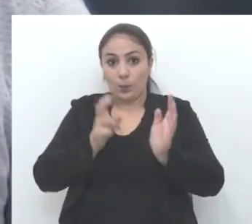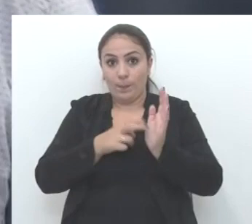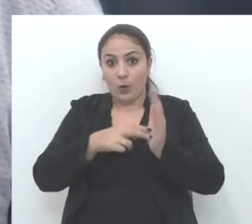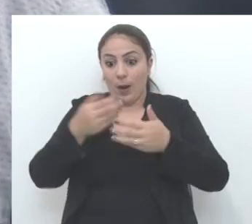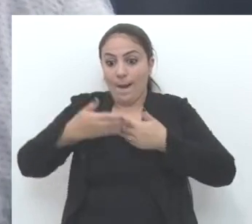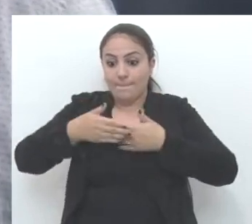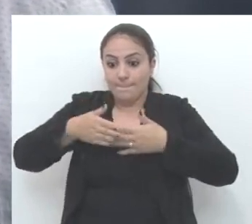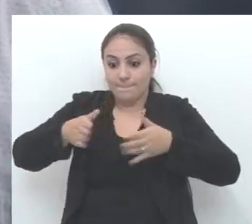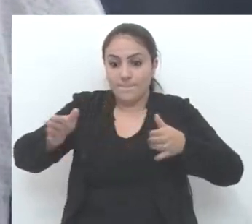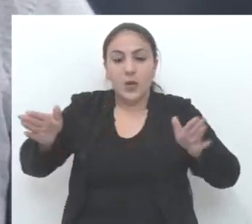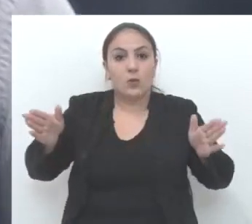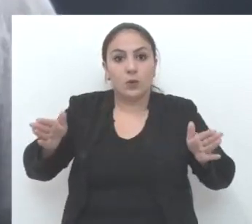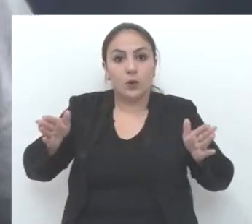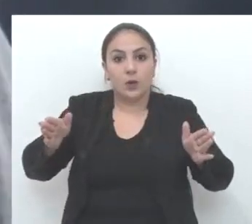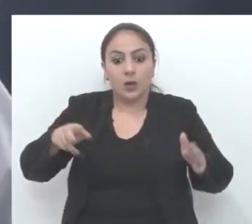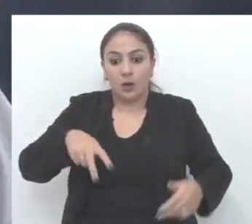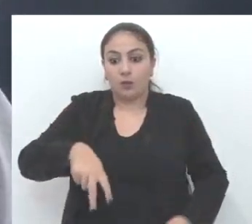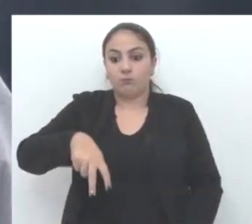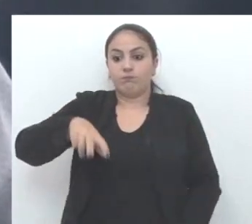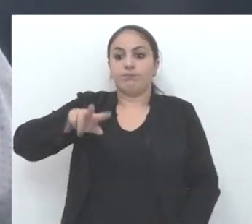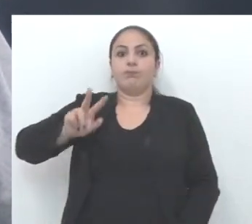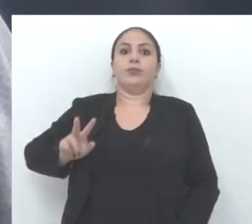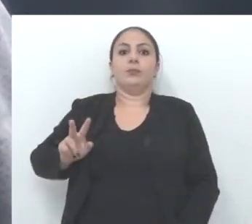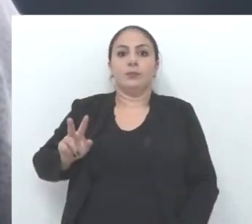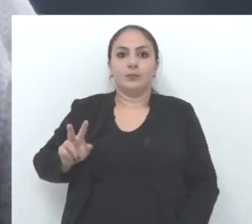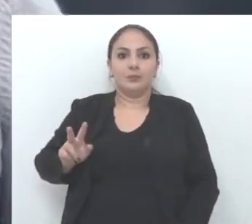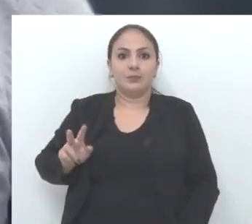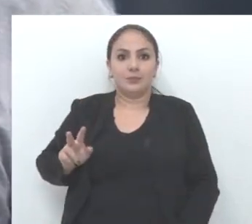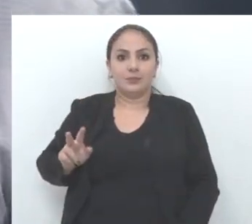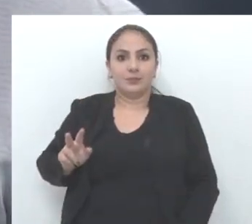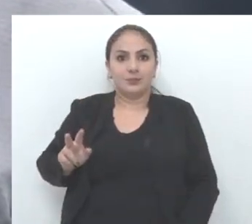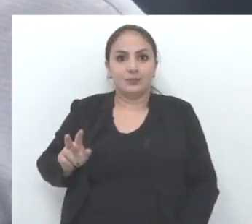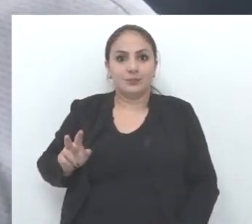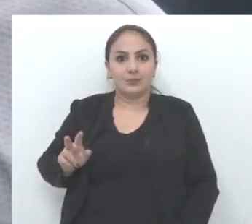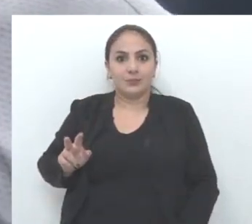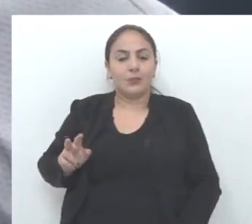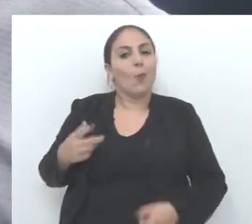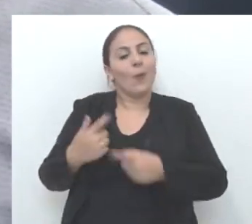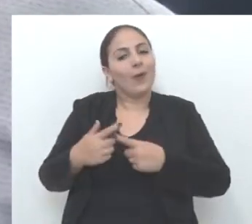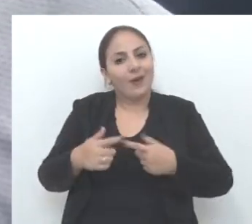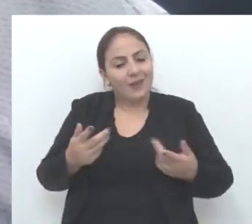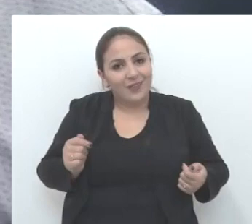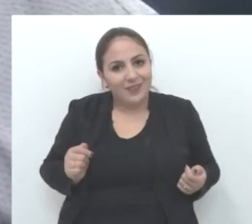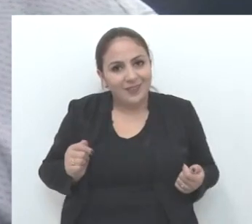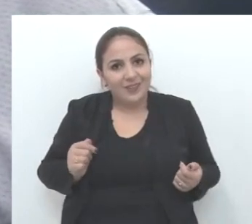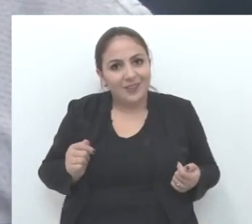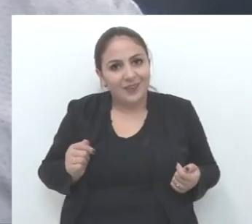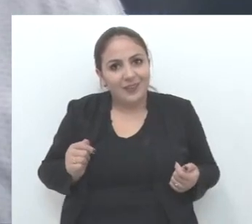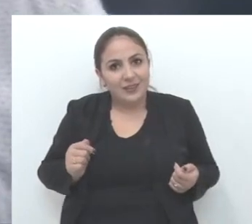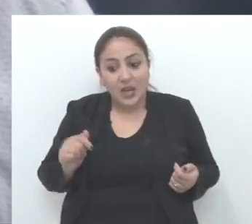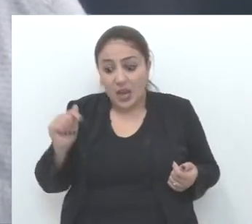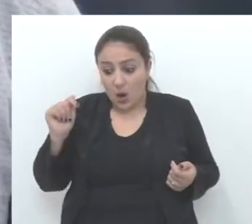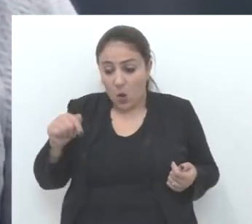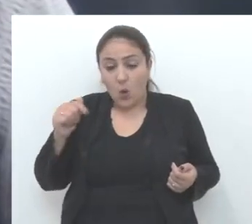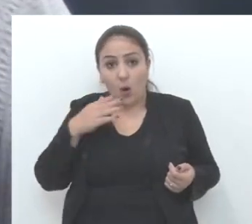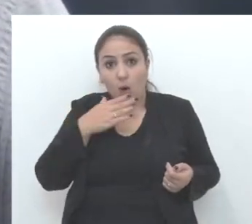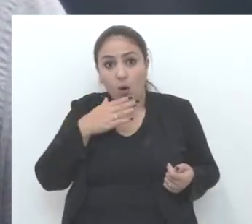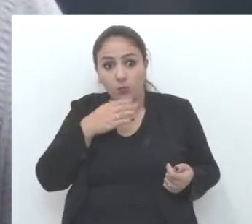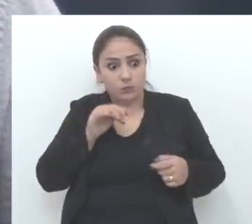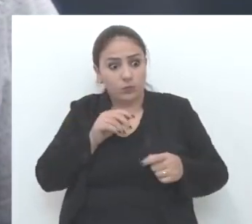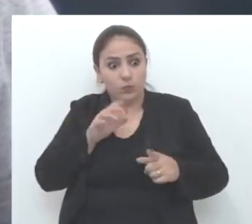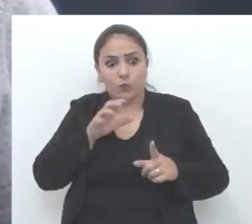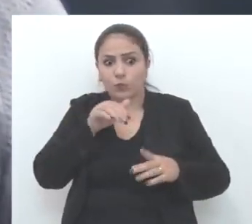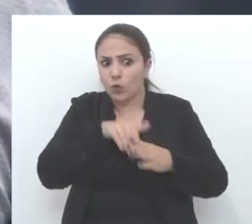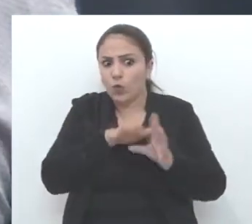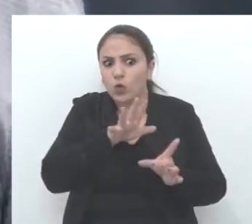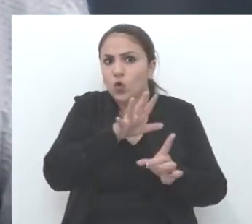porta, ele caiu para dentro. E no entanto, ele votou contra e disse